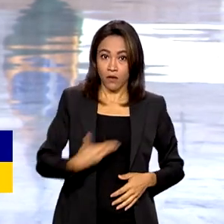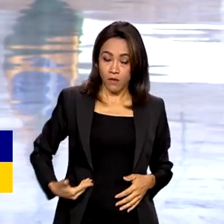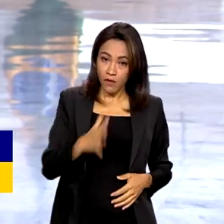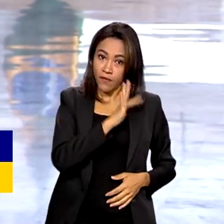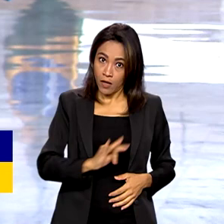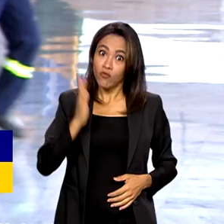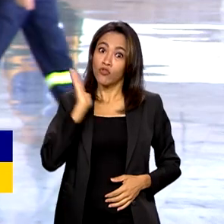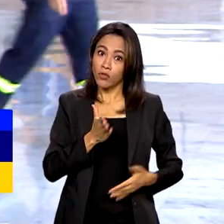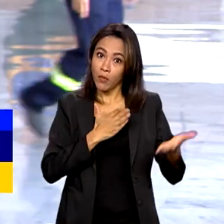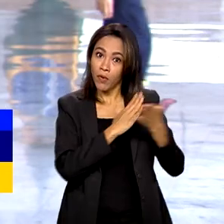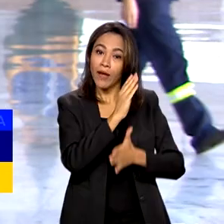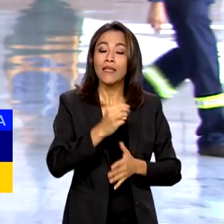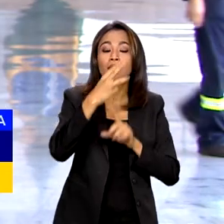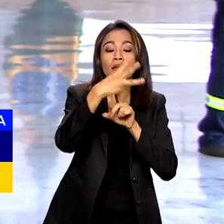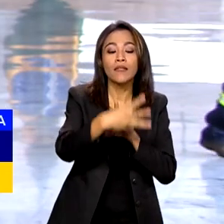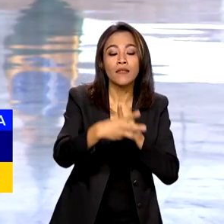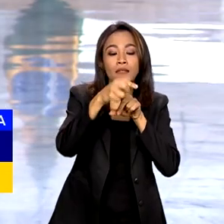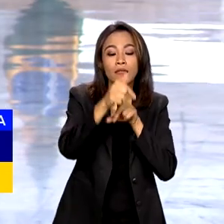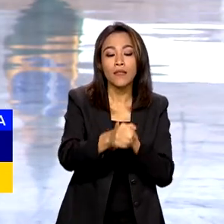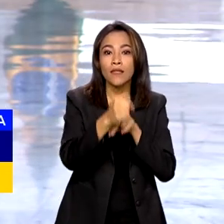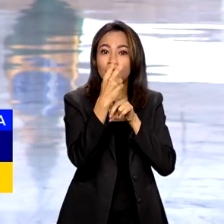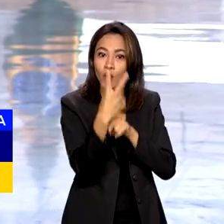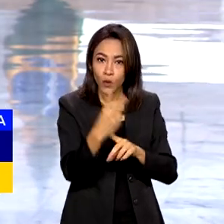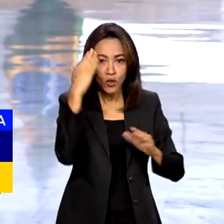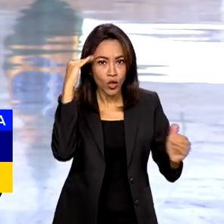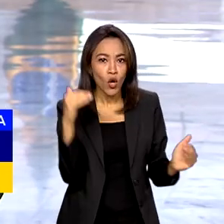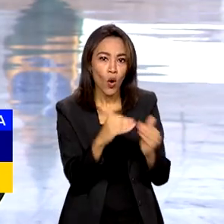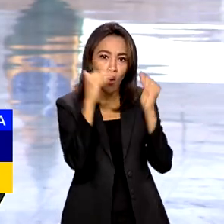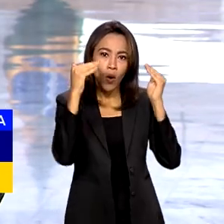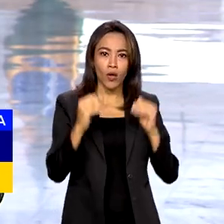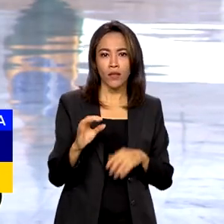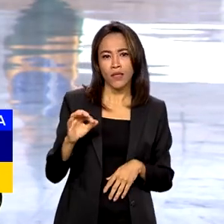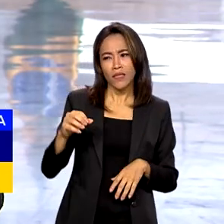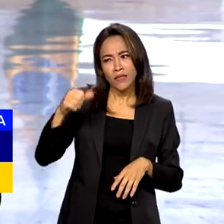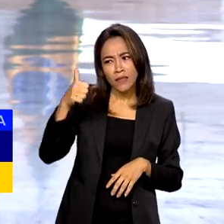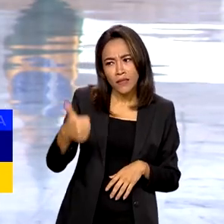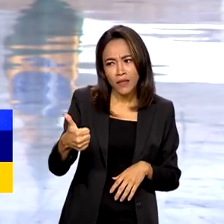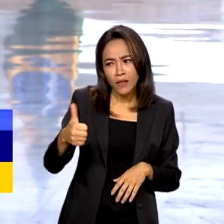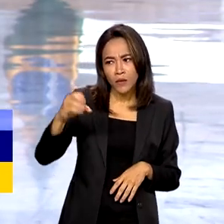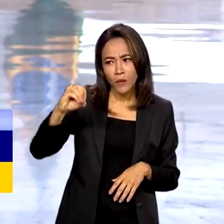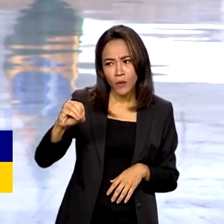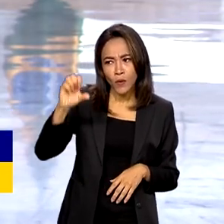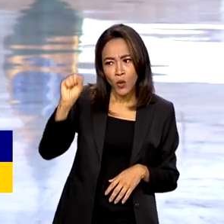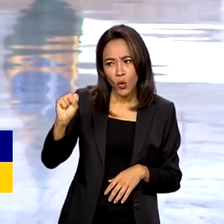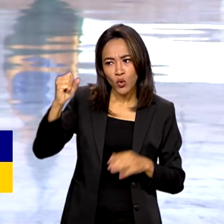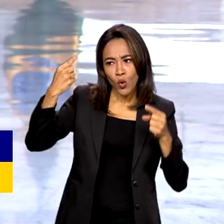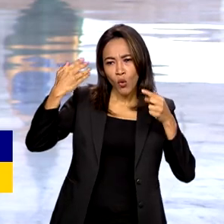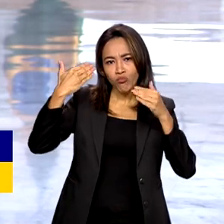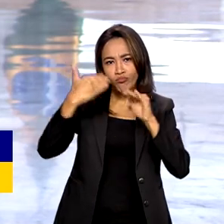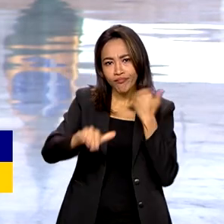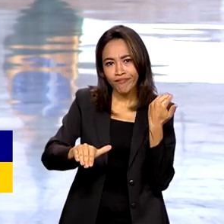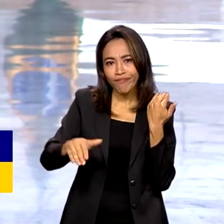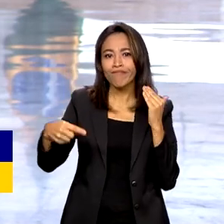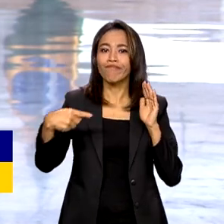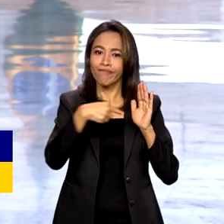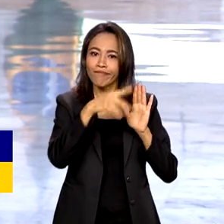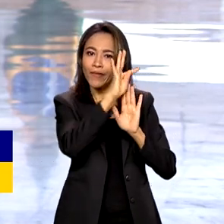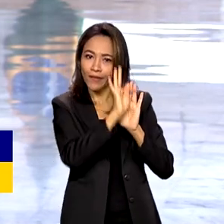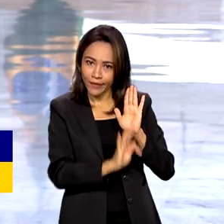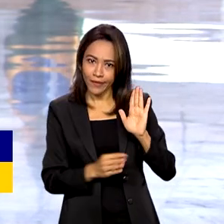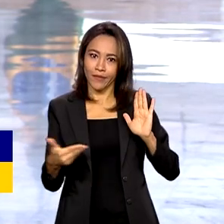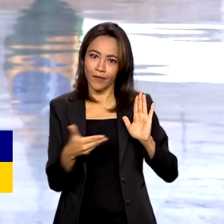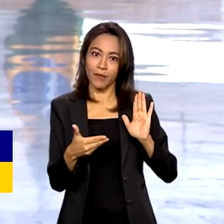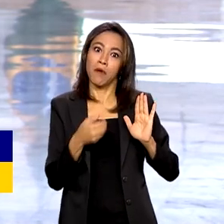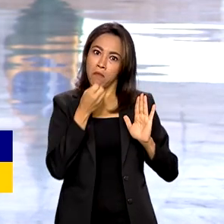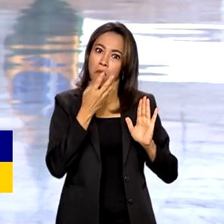com 372 votos a favor e 108 contra, votação considerada expressiva pela base do governo.